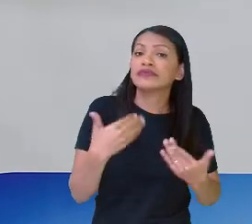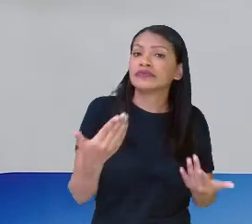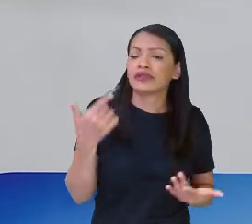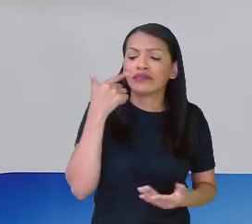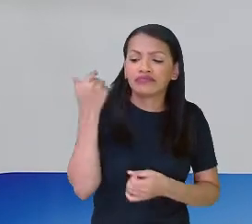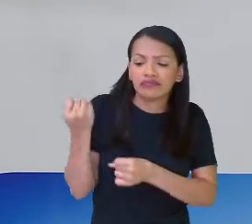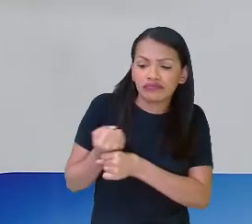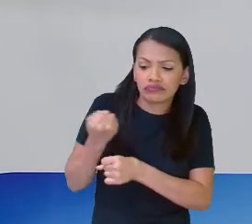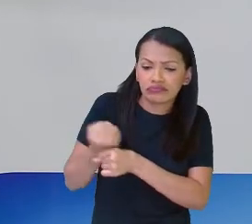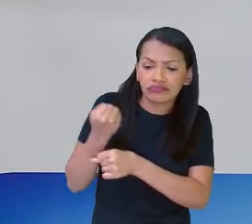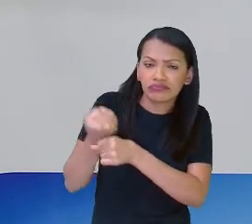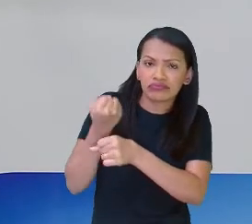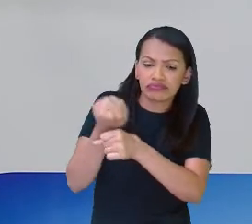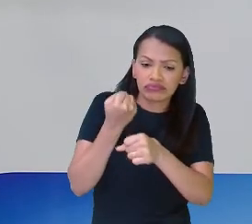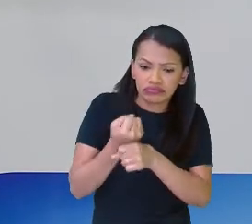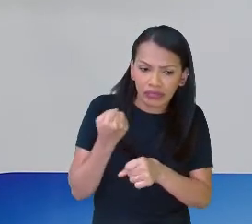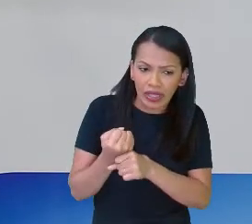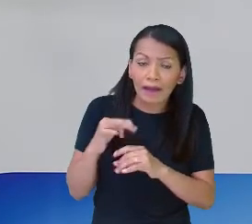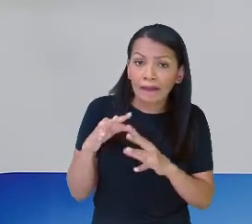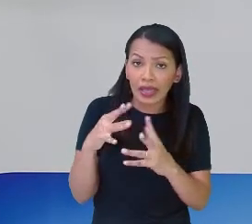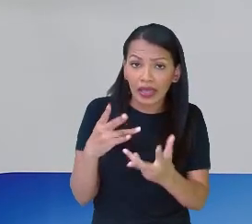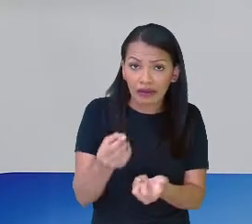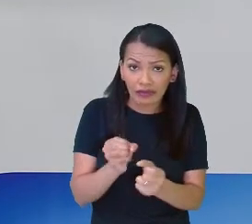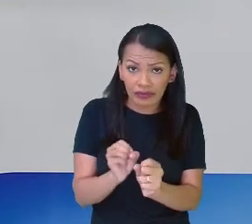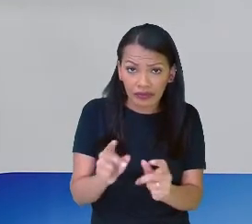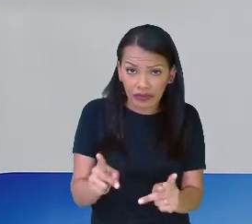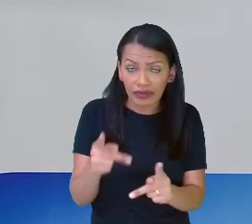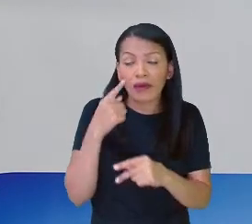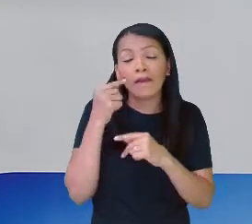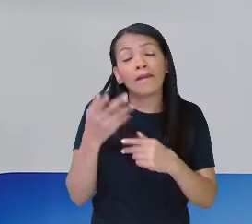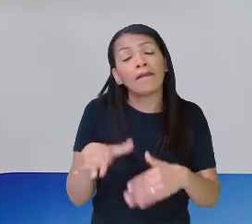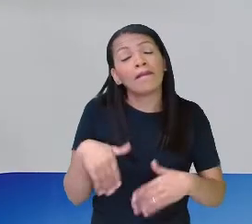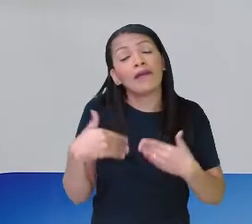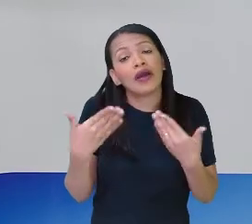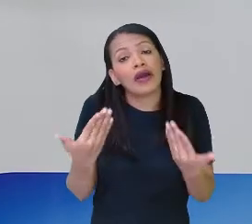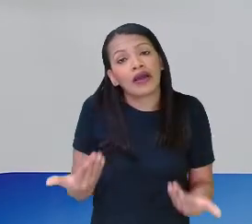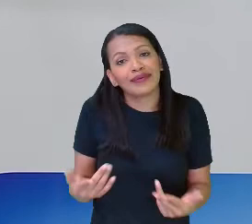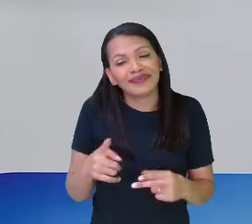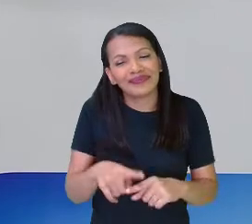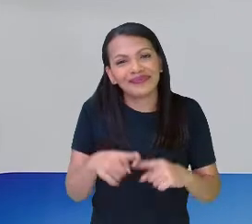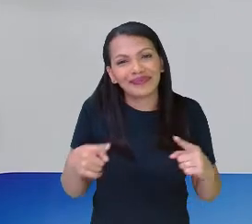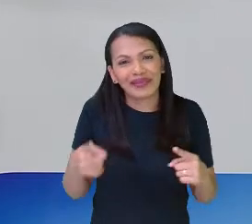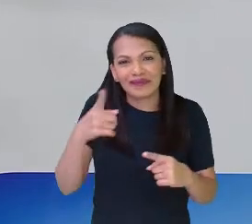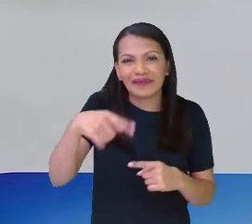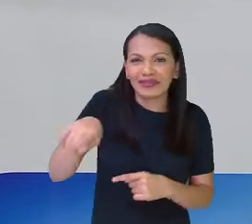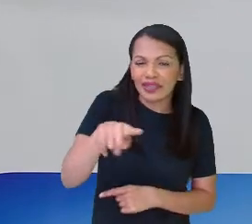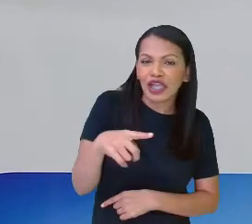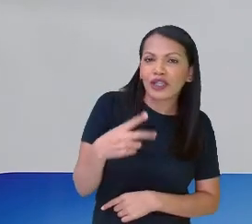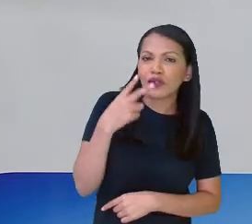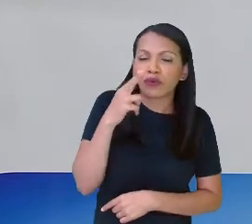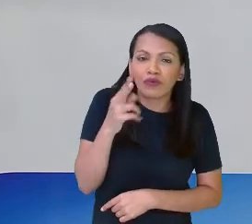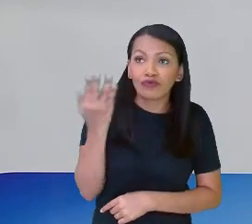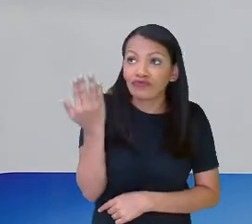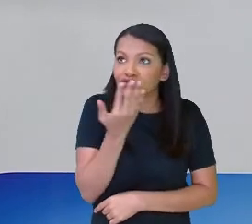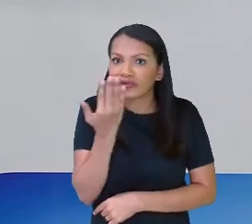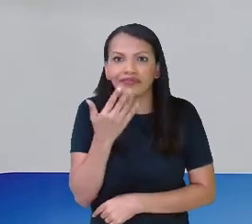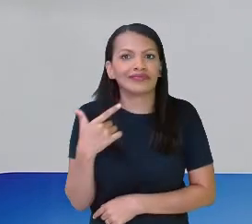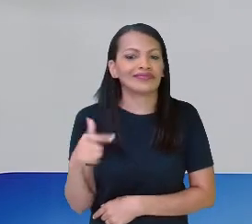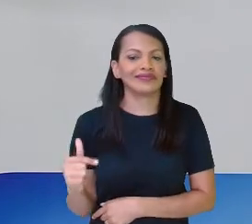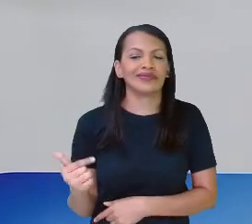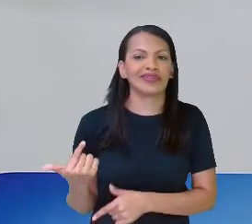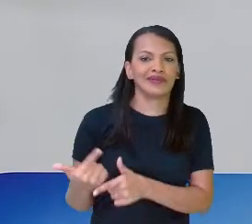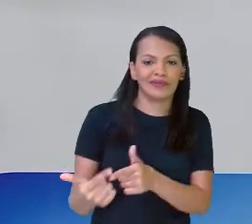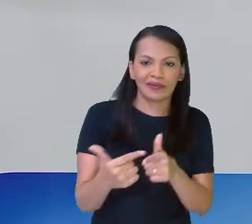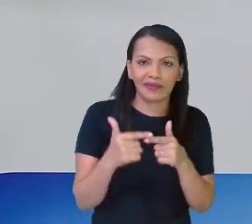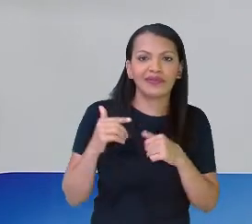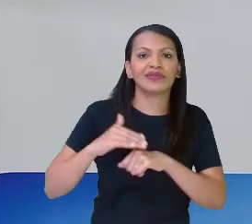montam a arte aí maravilhosa. Porém, né, se vocês não viram, não tem problema, porque